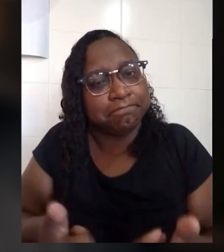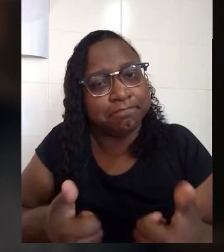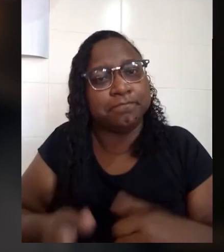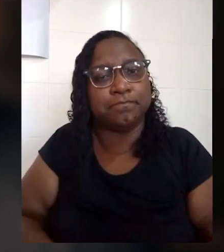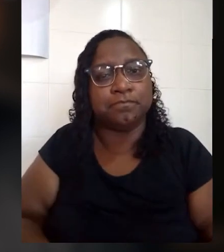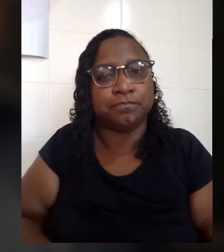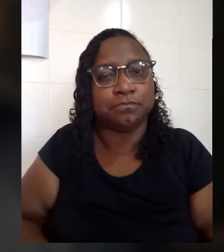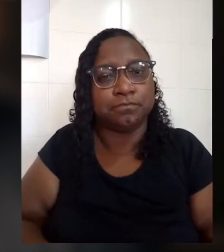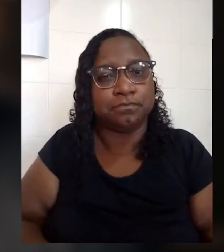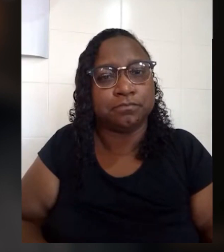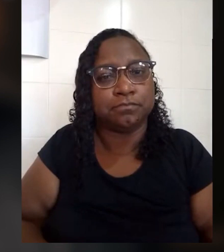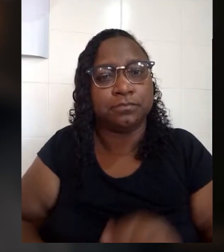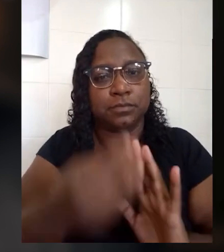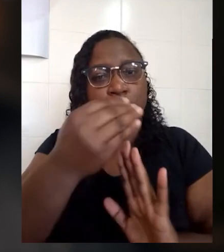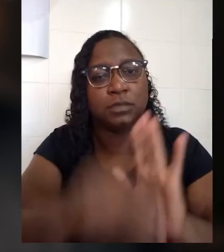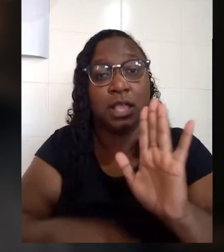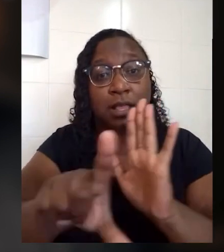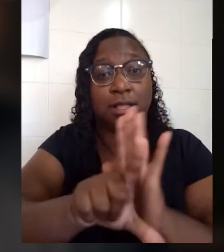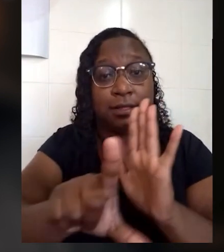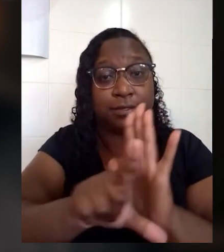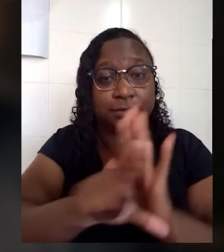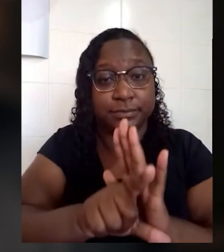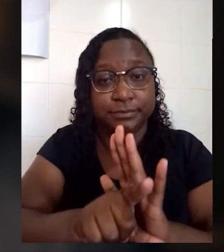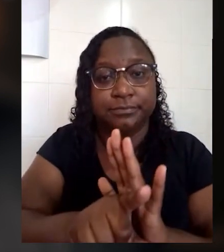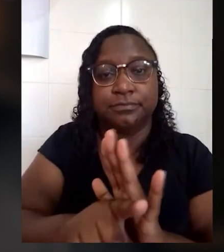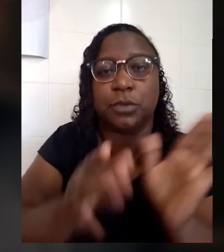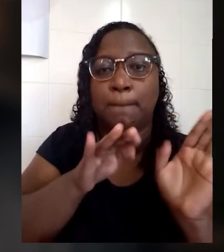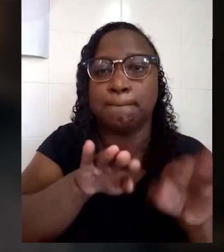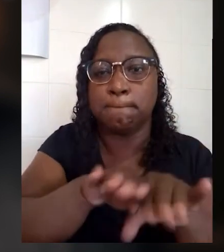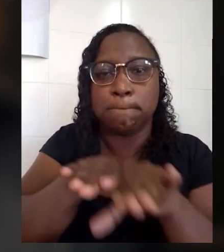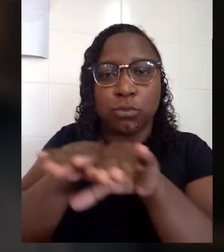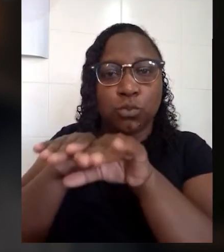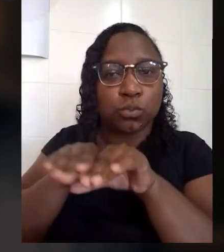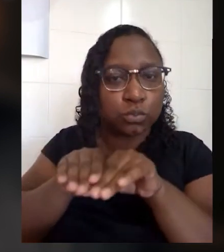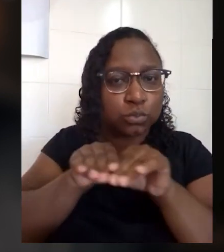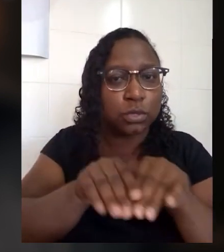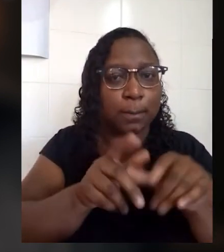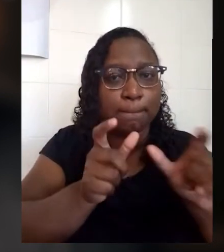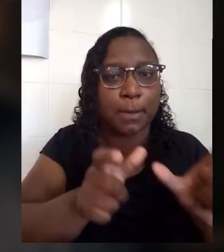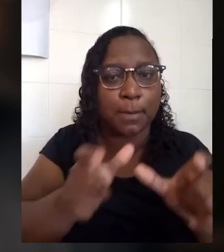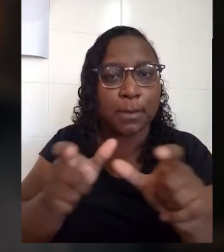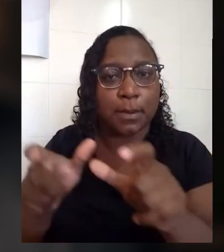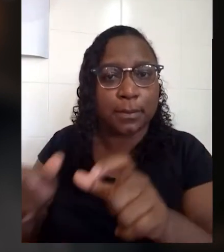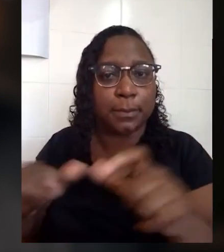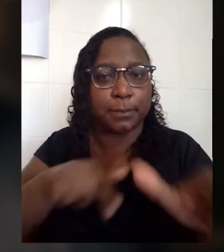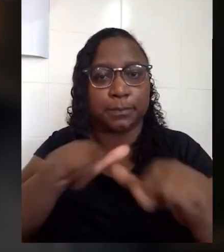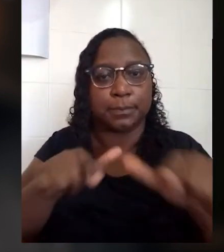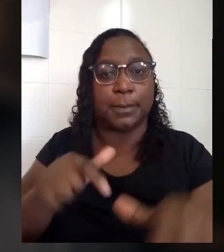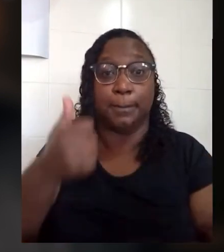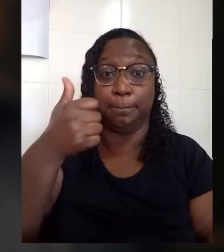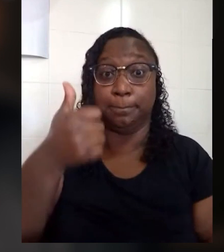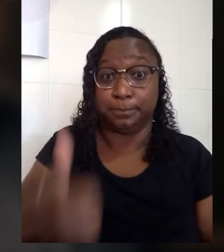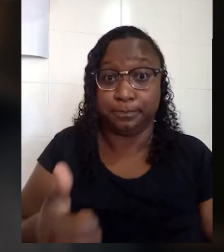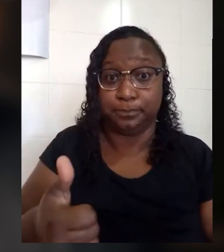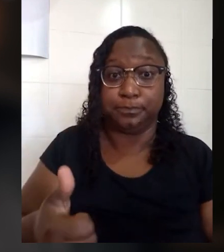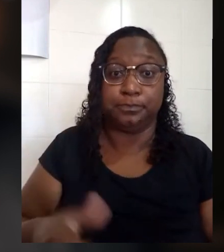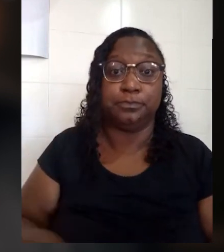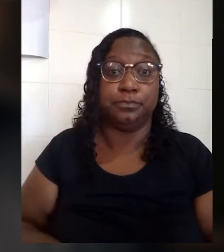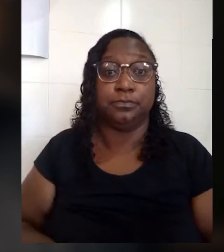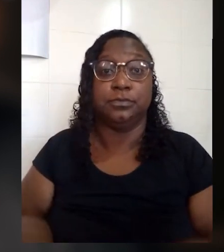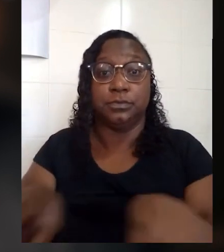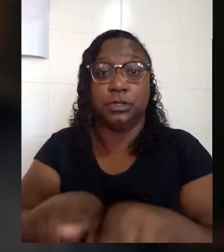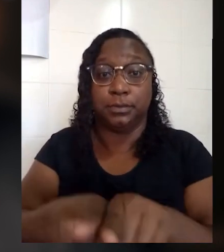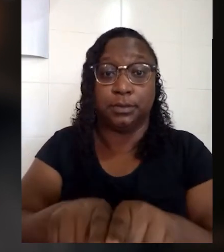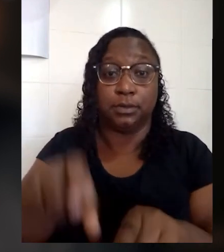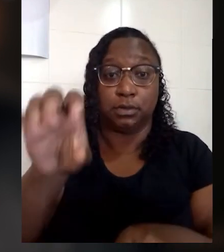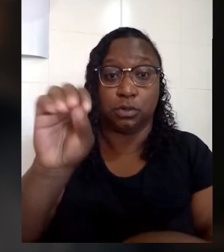Legislar padrões trabalhistas satisfatórios e requerer que os empregadores garantam um trabalho decente, conforme definido pela Organização